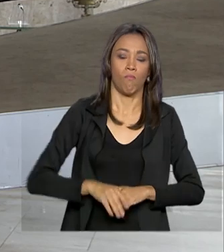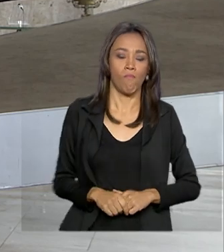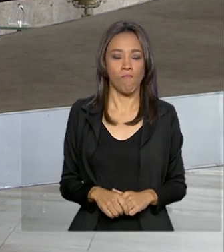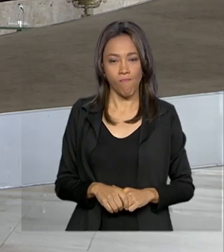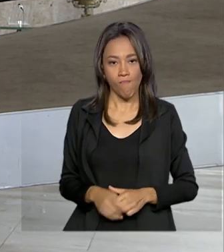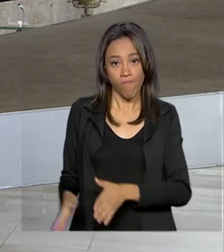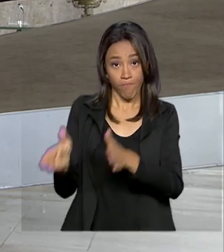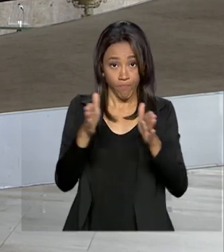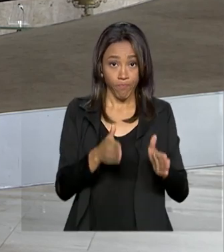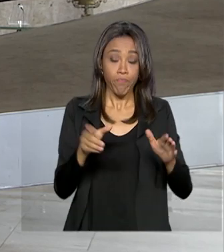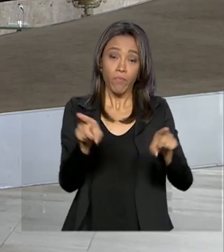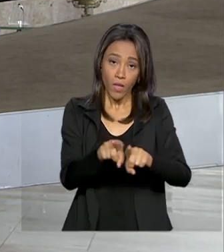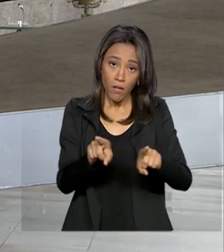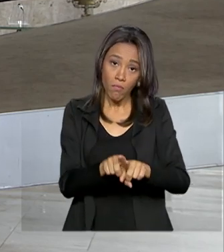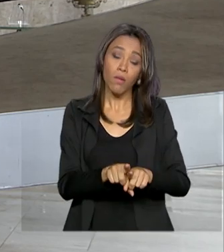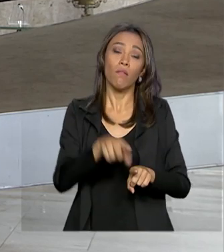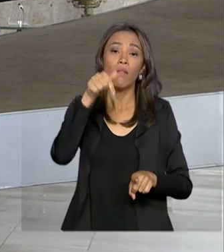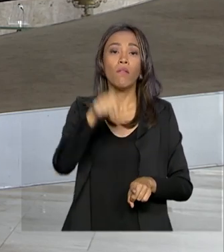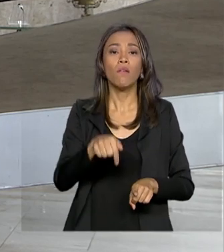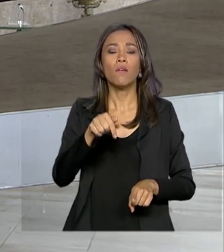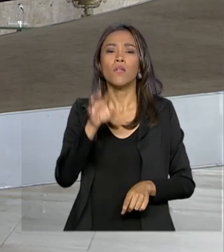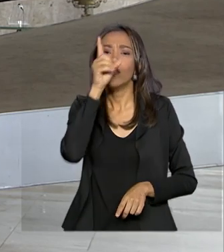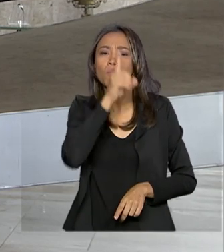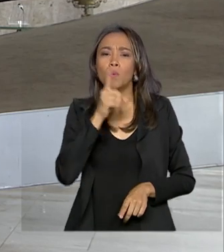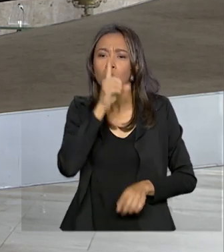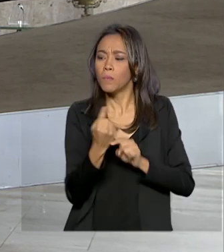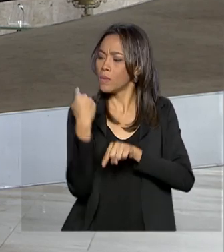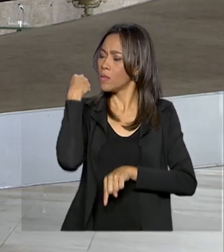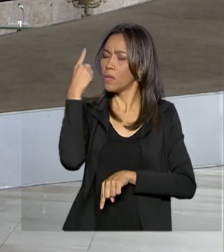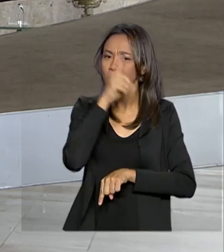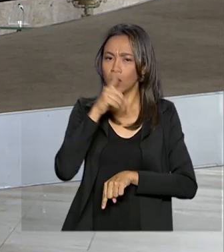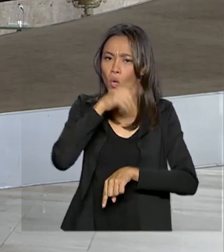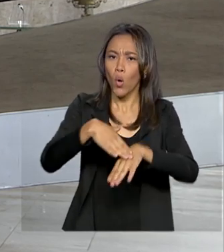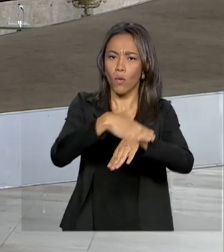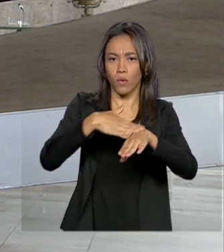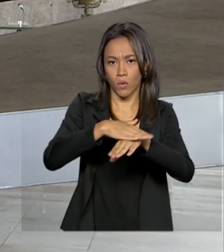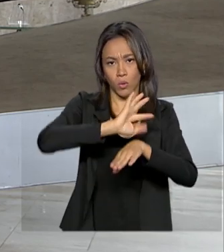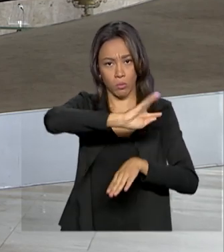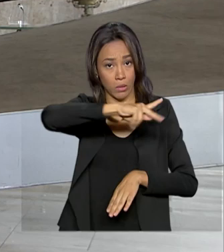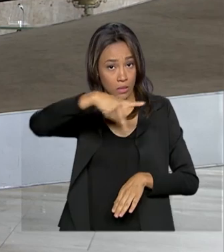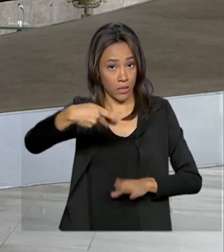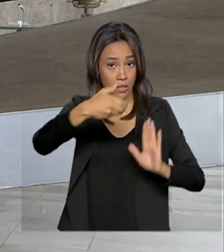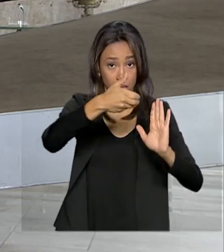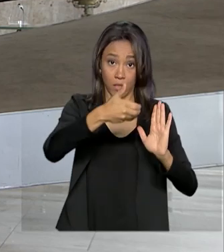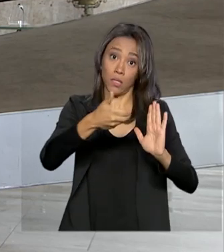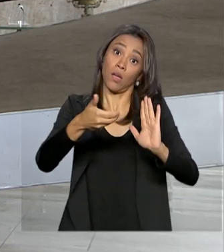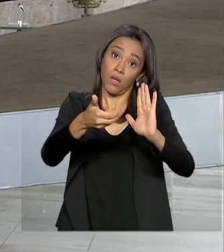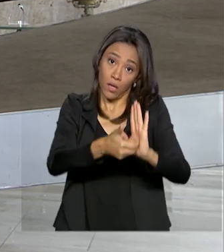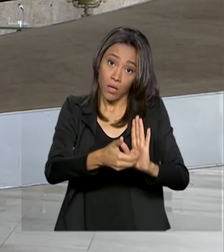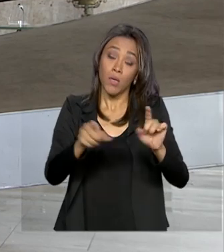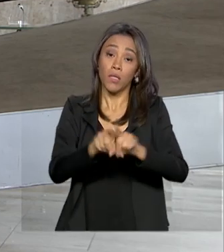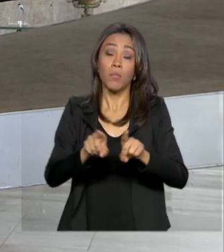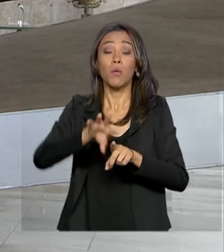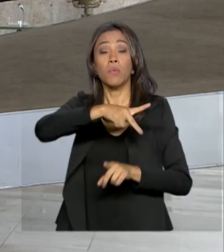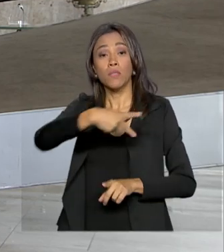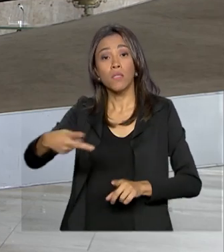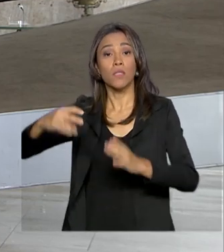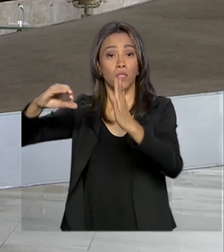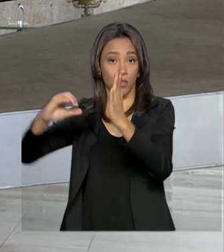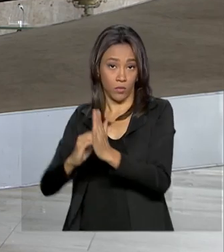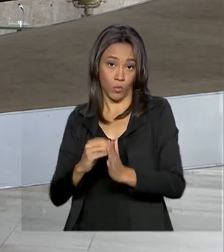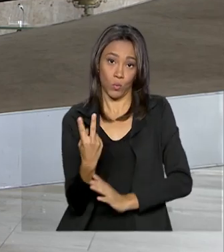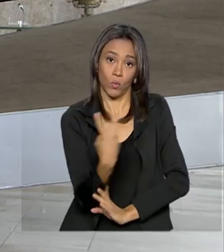Também neste domingo, o presidente Bolsonaro conversou com os presidentes da Câmara dos Deputados, Rodrigo Maia, e do Senado, Davi